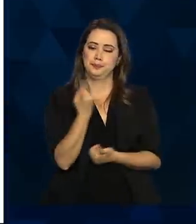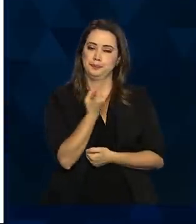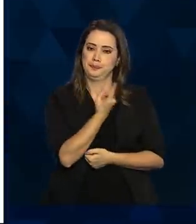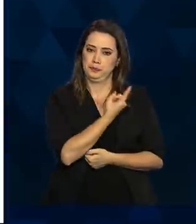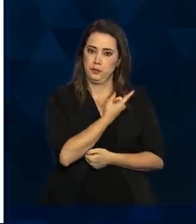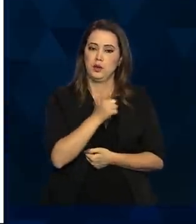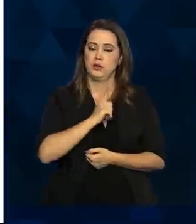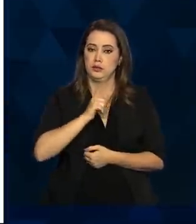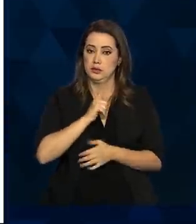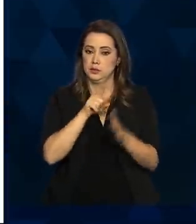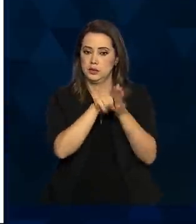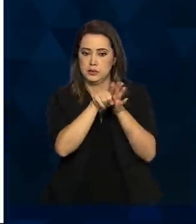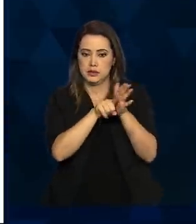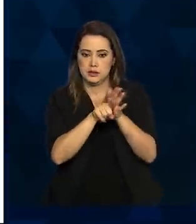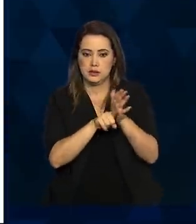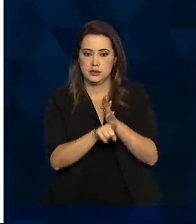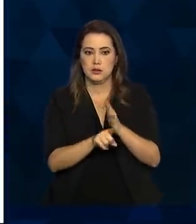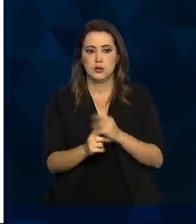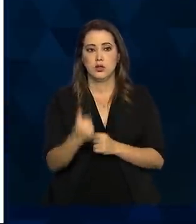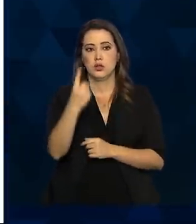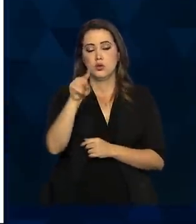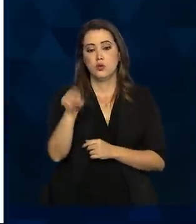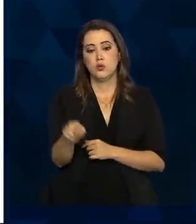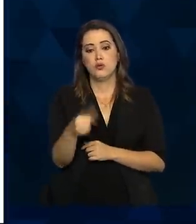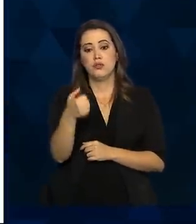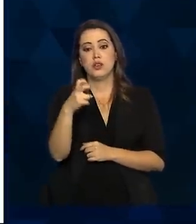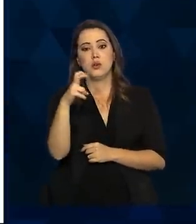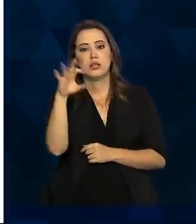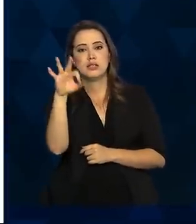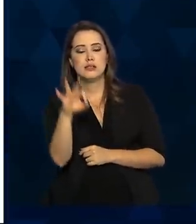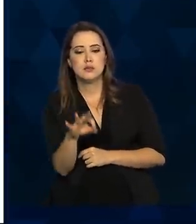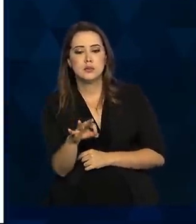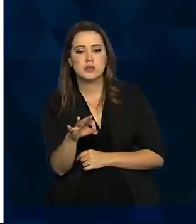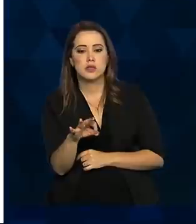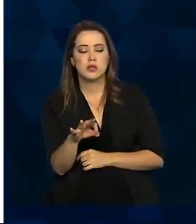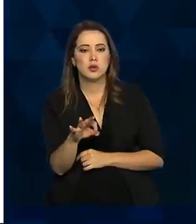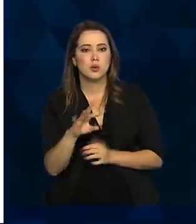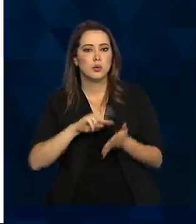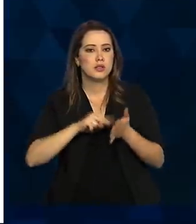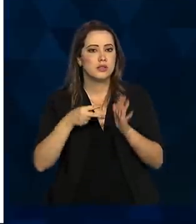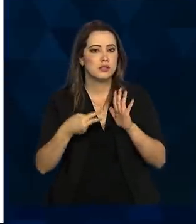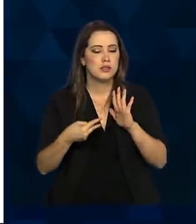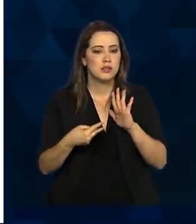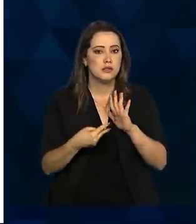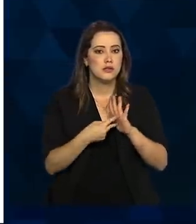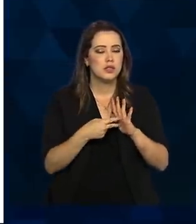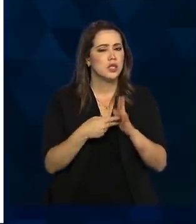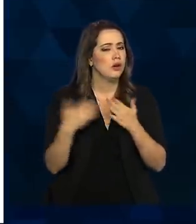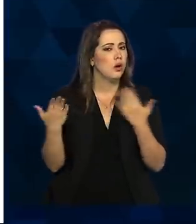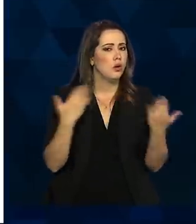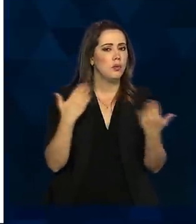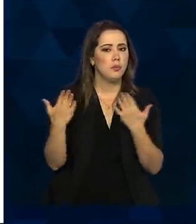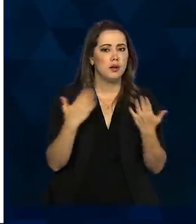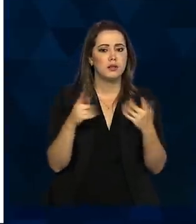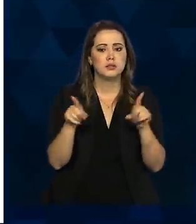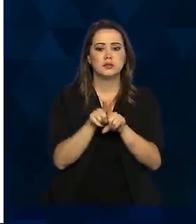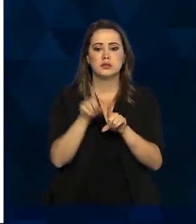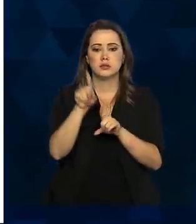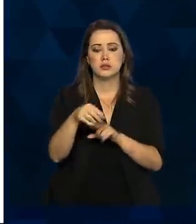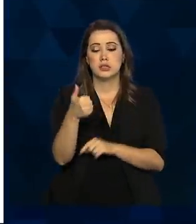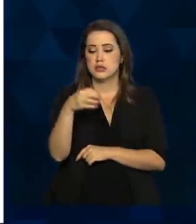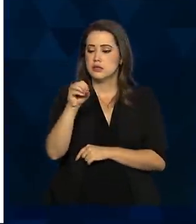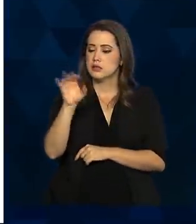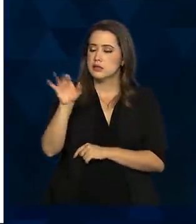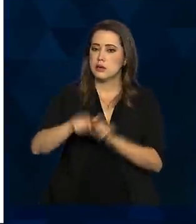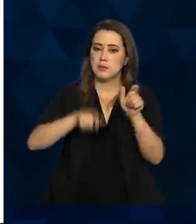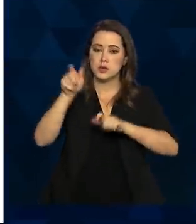com base na nossa pesquisa, é de 1,15%, o que significa, em termos gerais, que de cada 100 pessoas